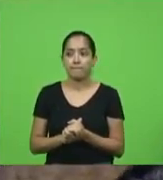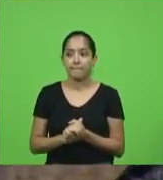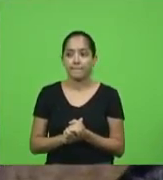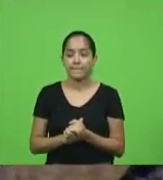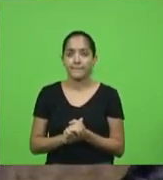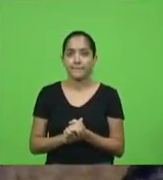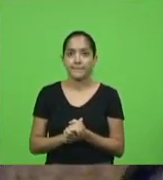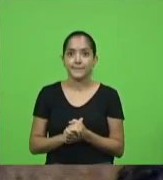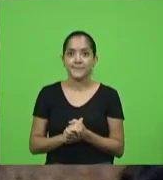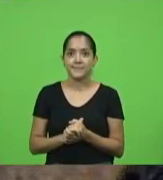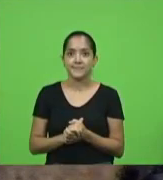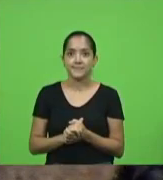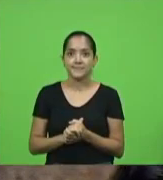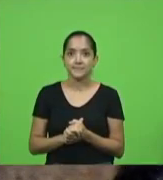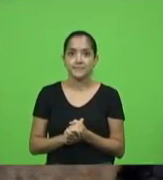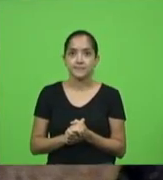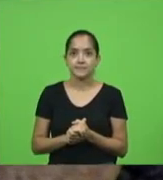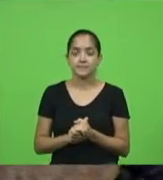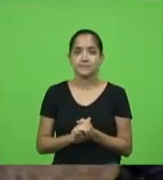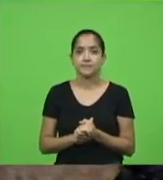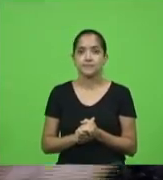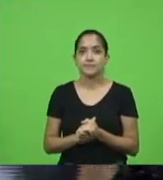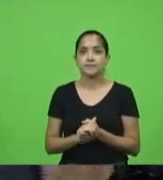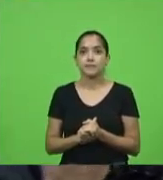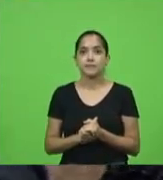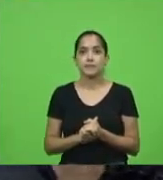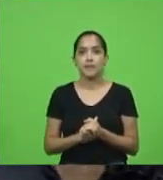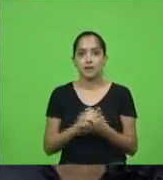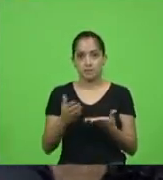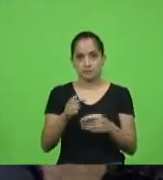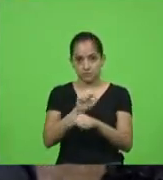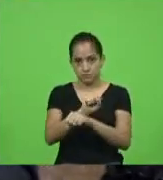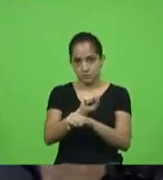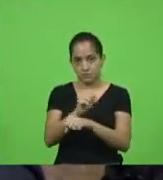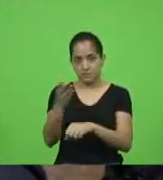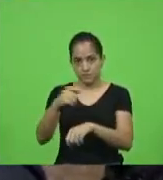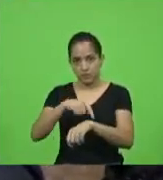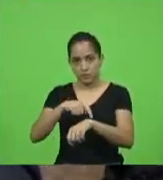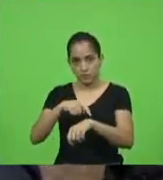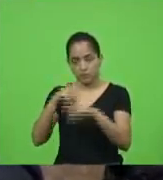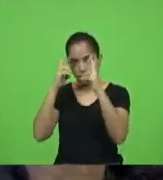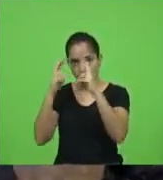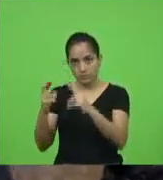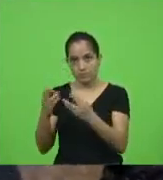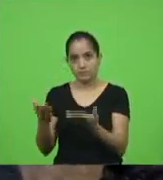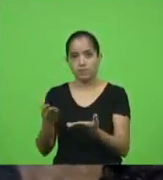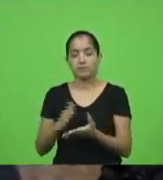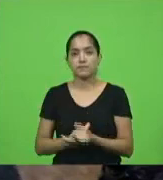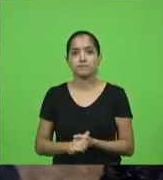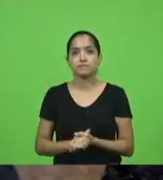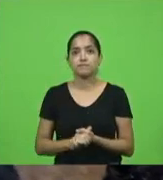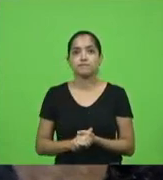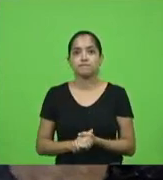Ela aguarde o tempo dela, por favor. Por favor, deputado. Ela aguarde o tempo dela que eu respeitei, ela fala até agora. Por favor.